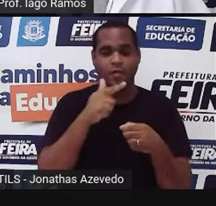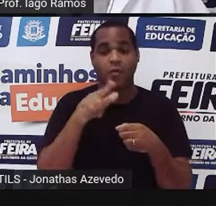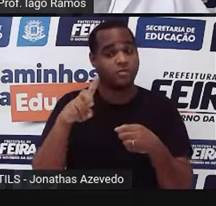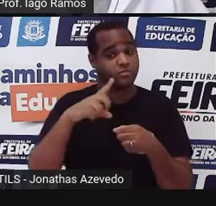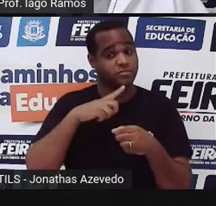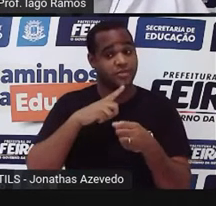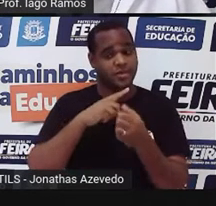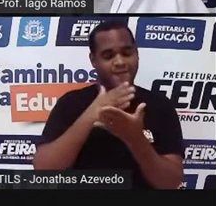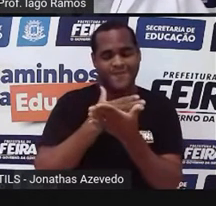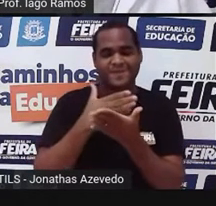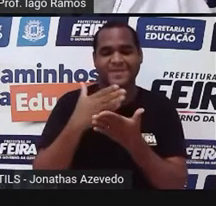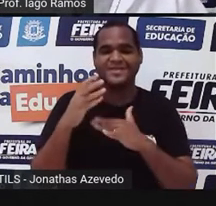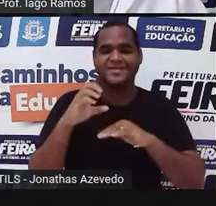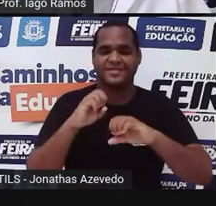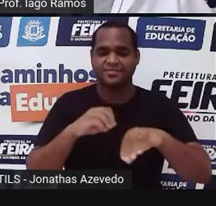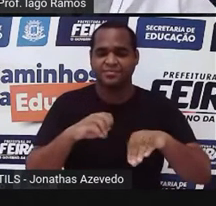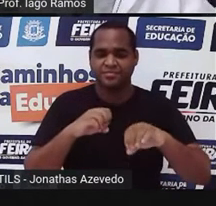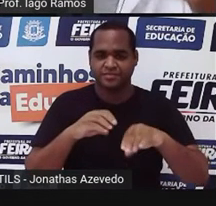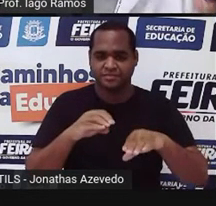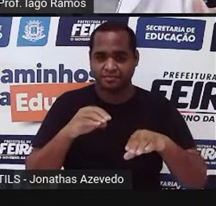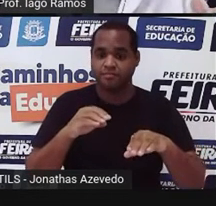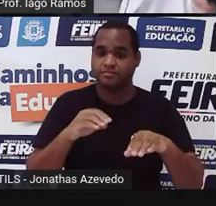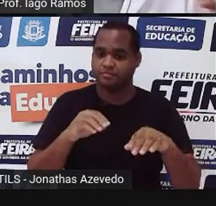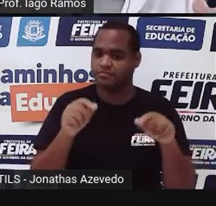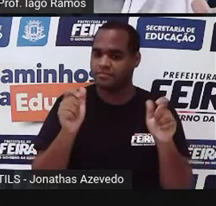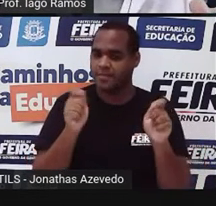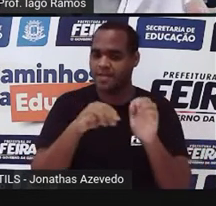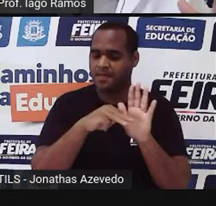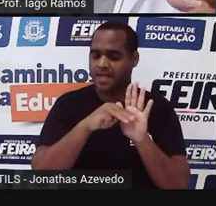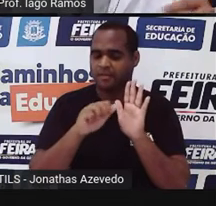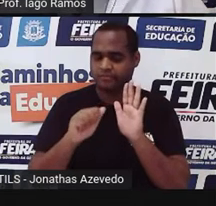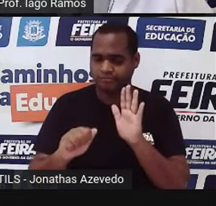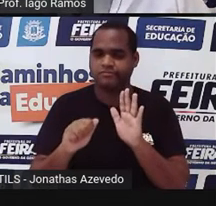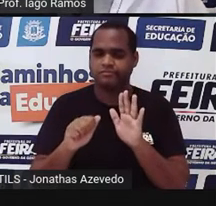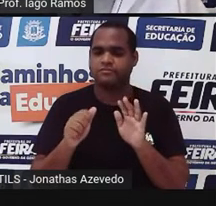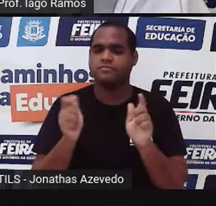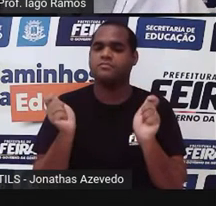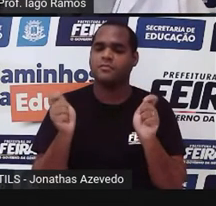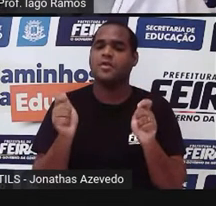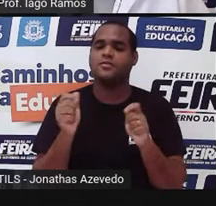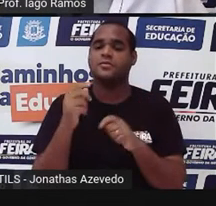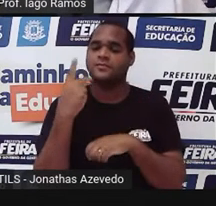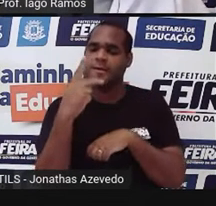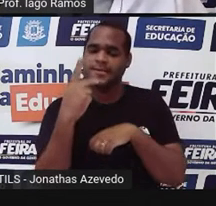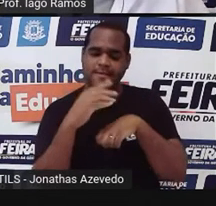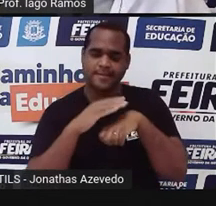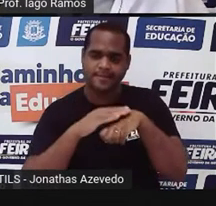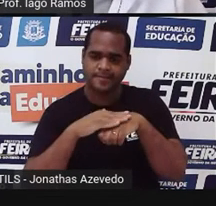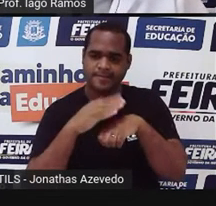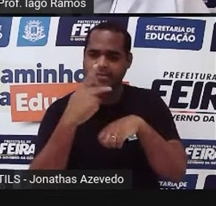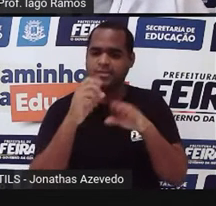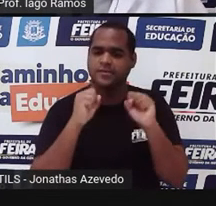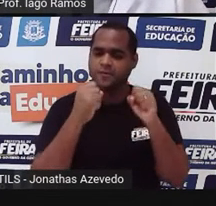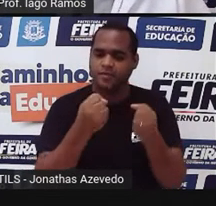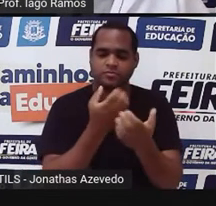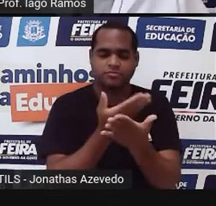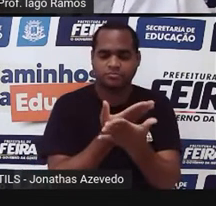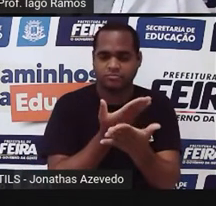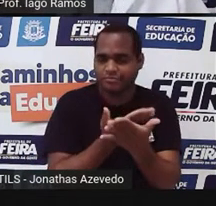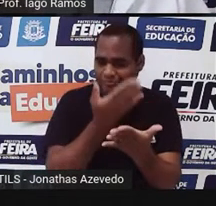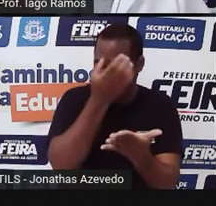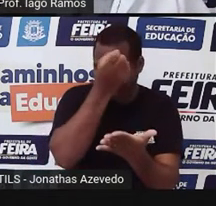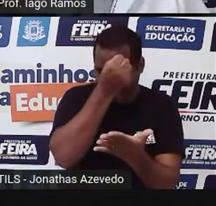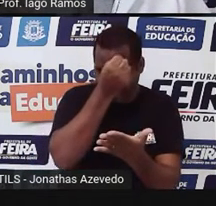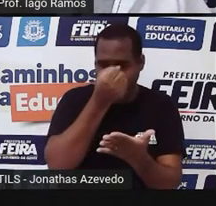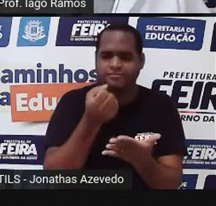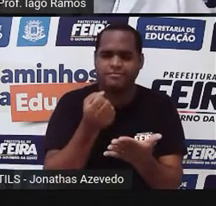que eu falei que é uma situação que tem média aritmética e envolve você que é estudante, tá? E